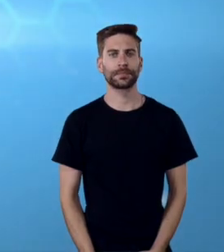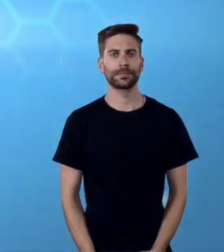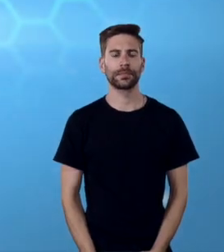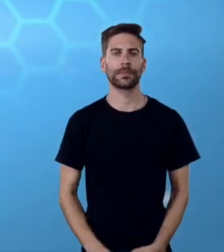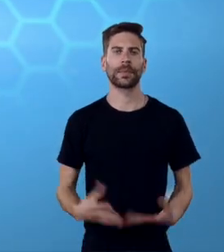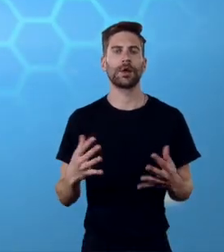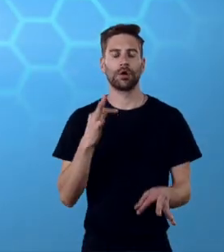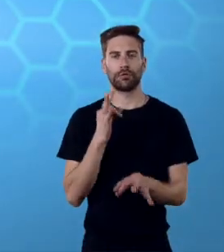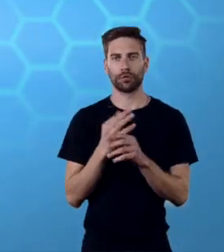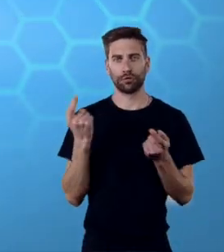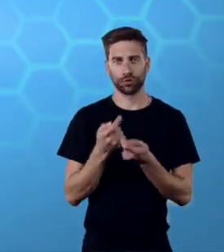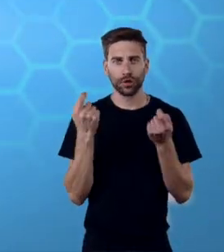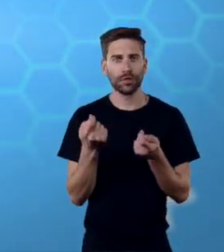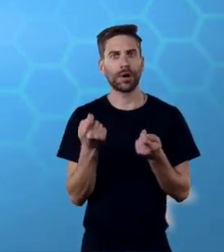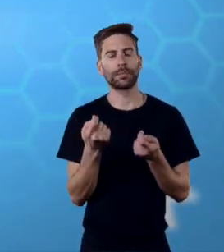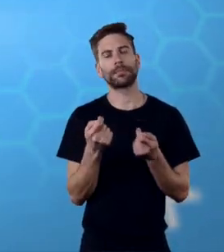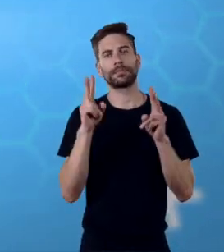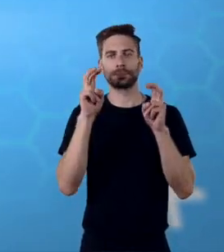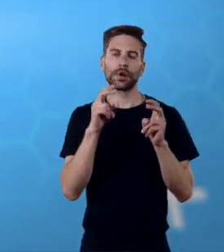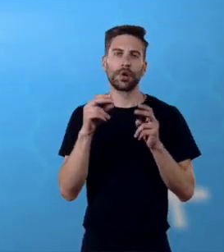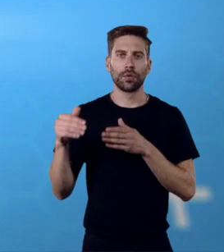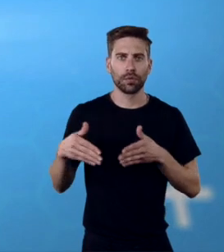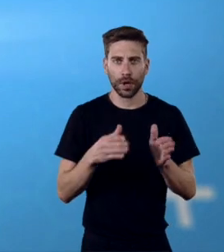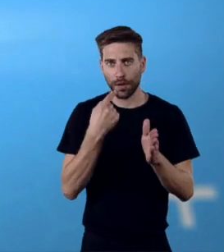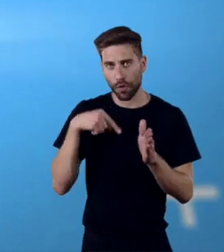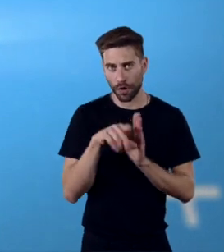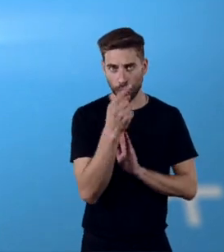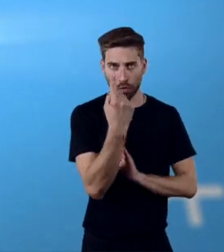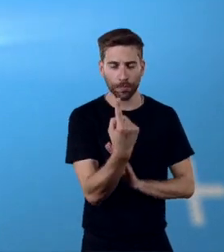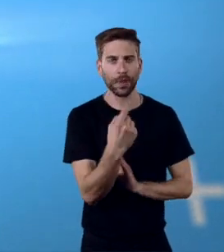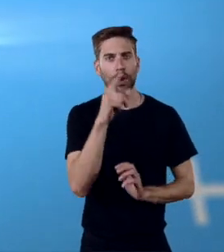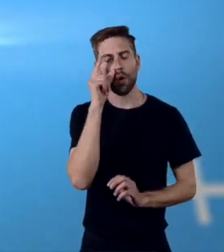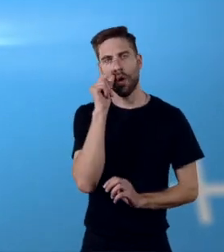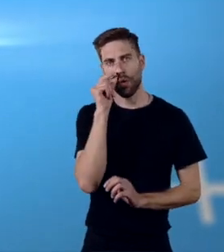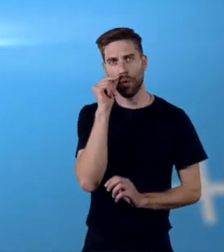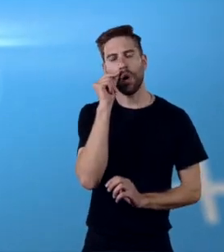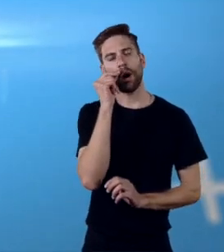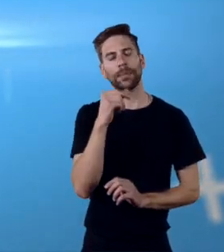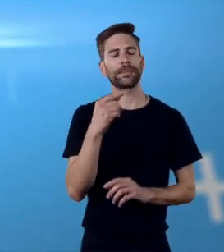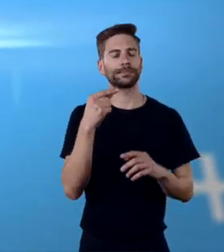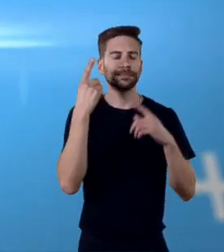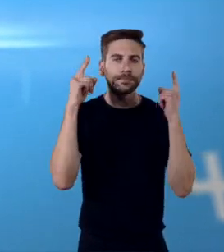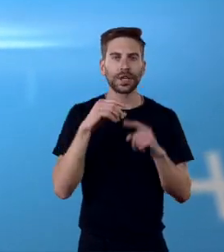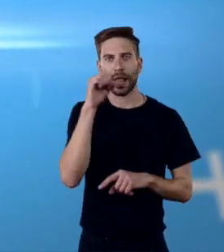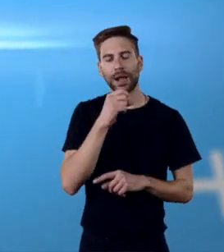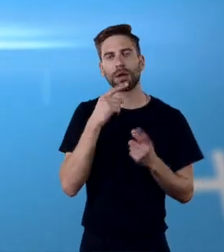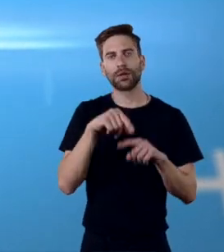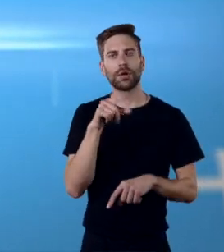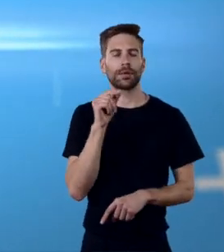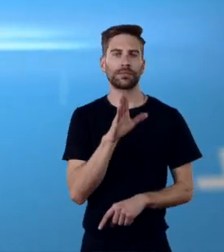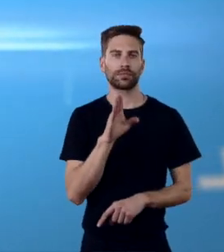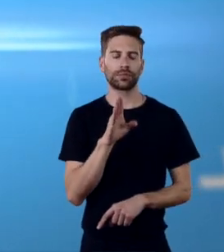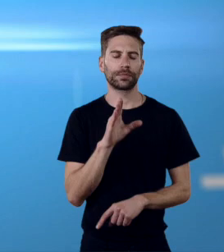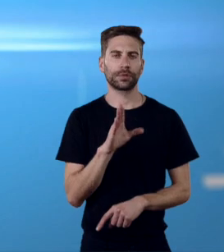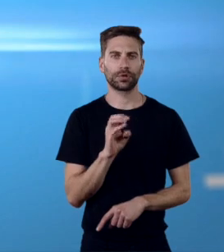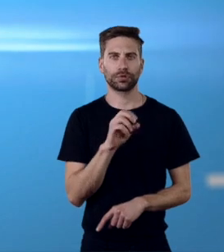Inserido no festival Correntes de um Só Rio, Rui Pato regressou às canções de José Afonso e trouxe um amigo. António